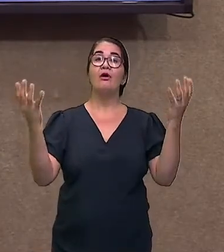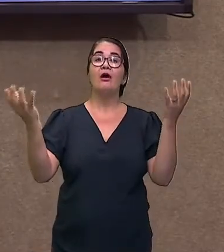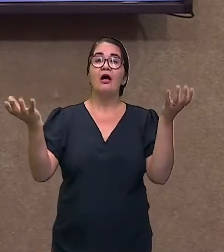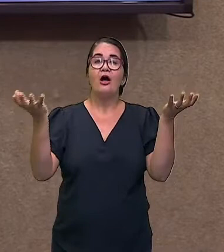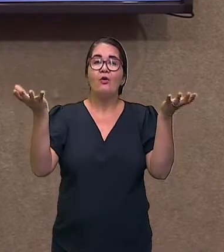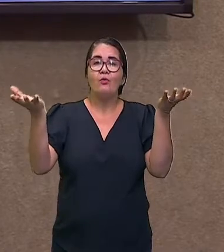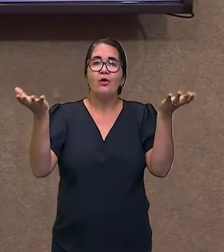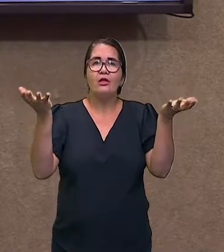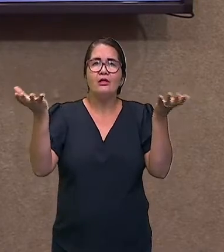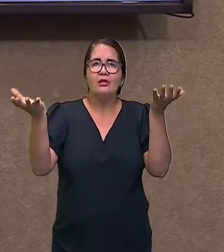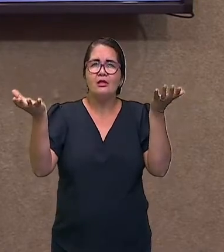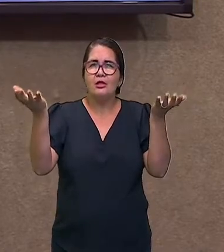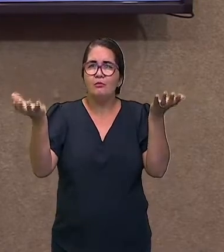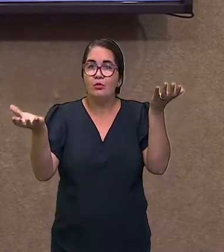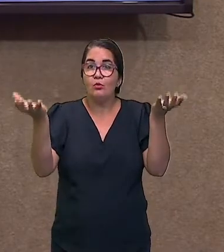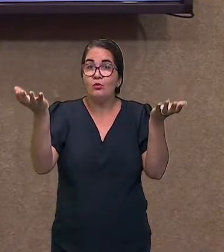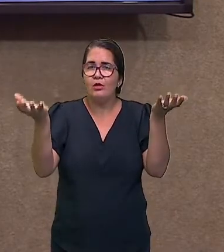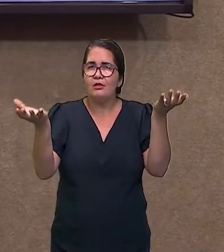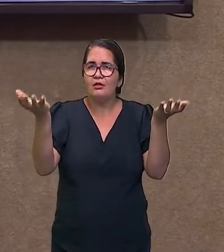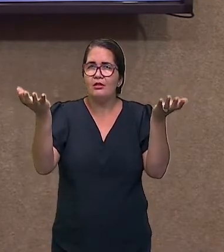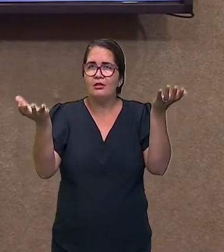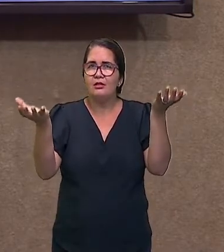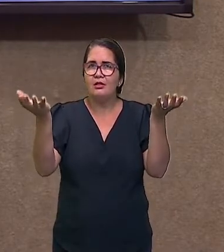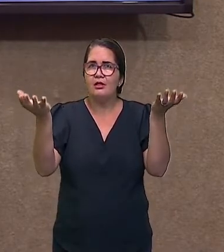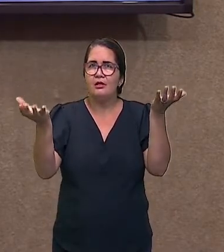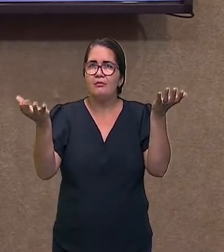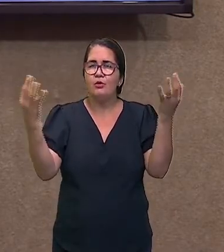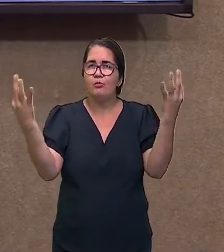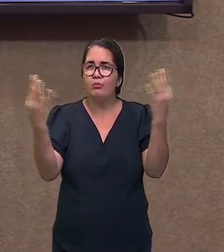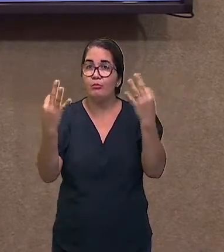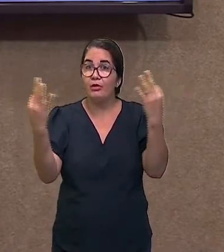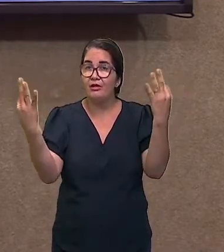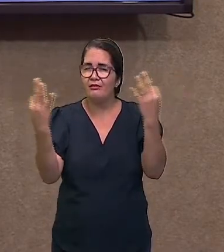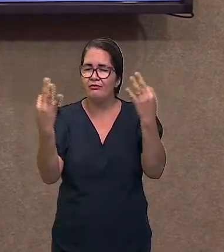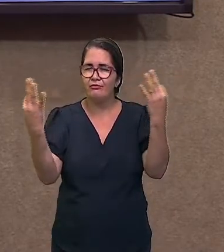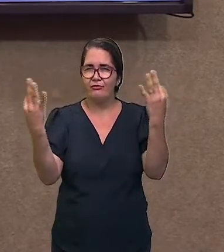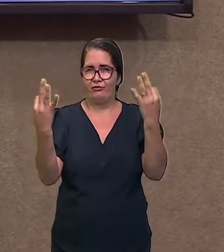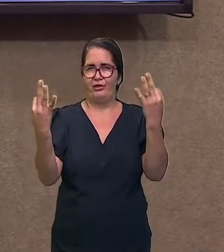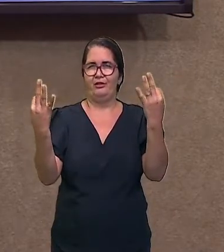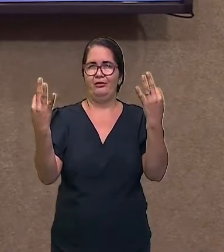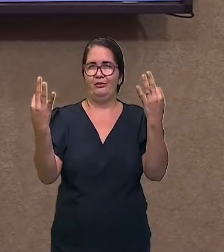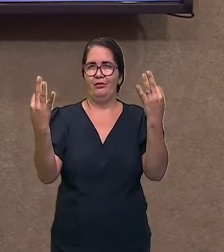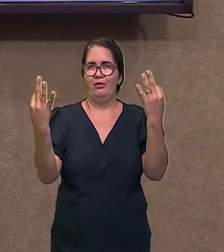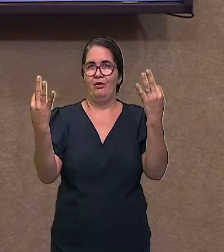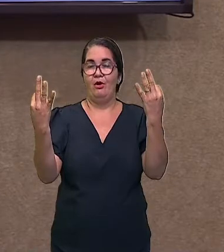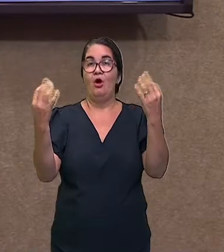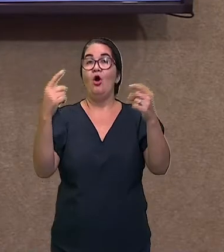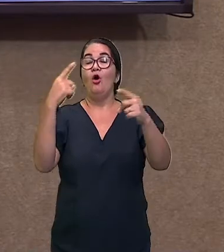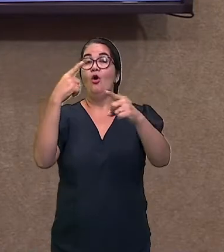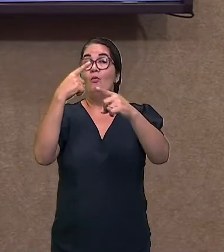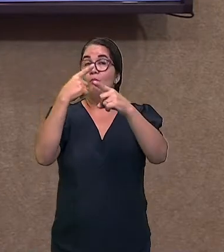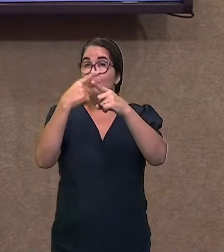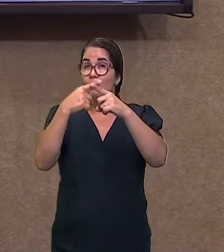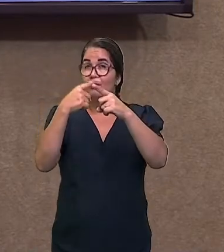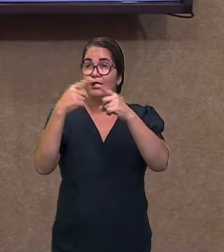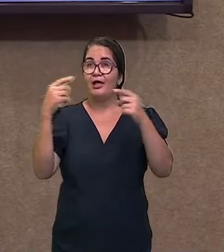traga para a vida não só minha, mas para a vida dos outros seres que estão ali inseridos,